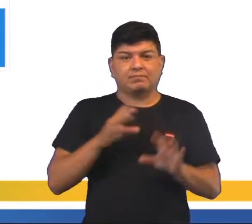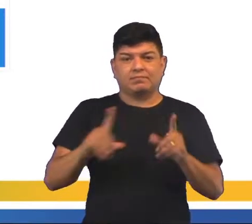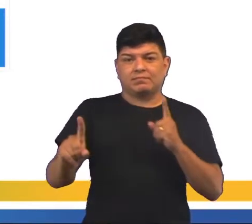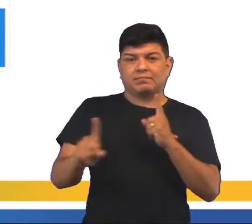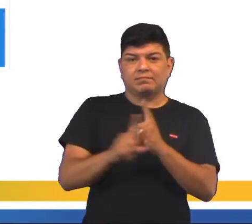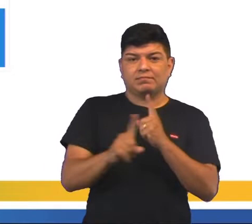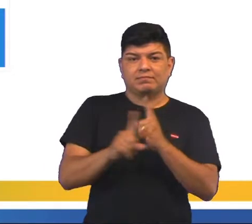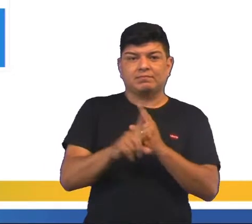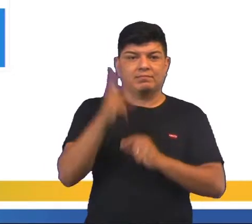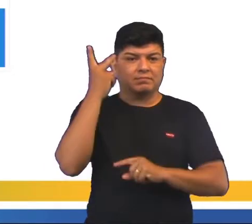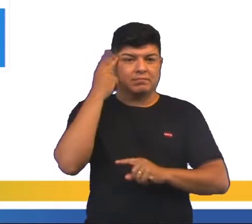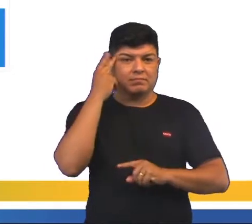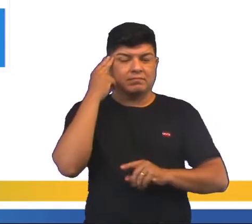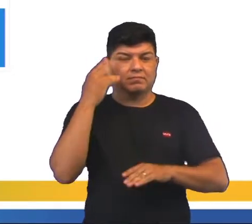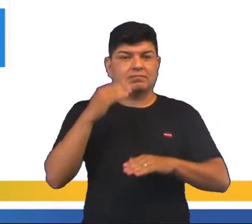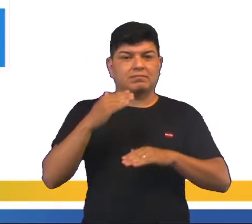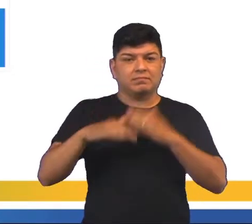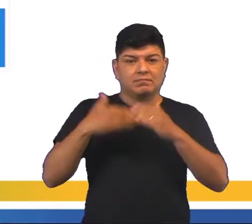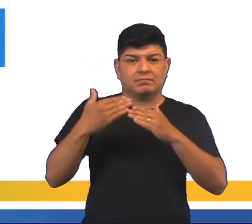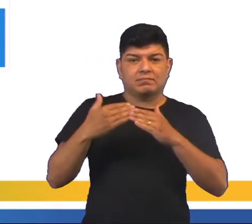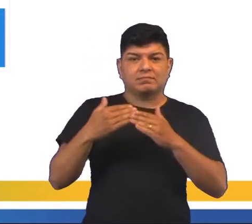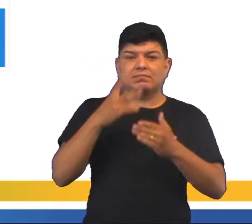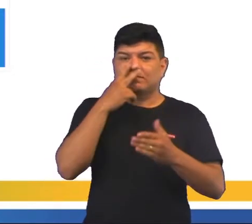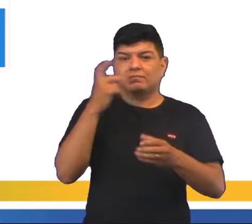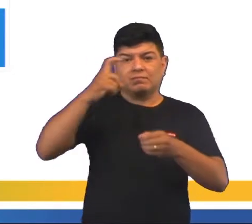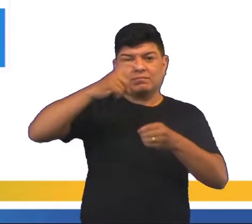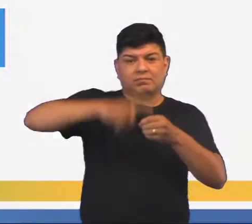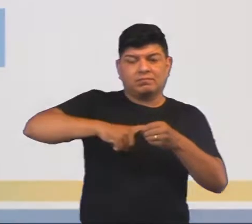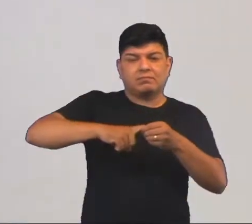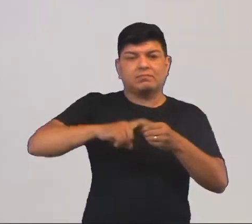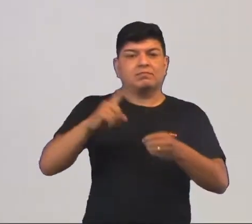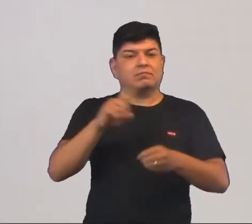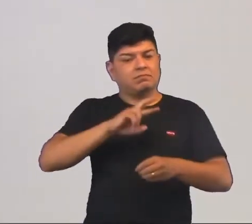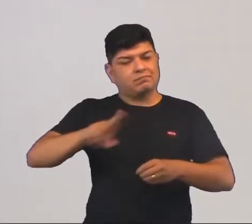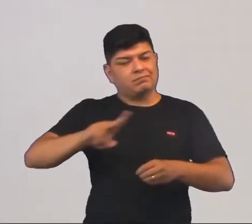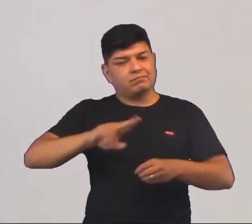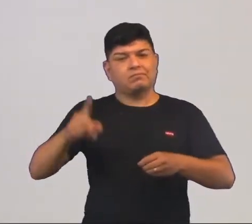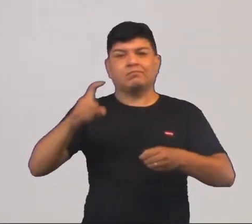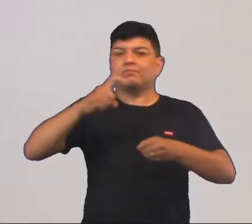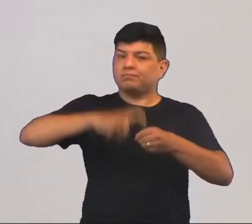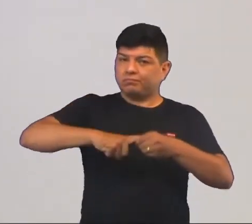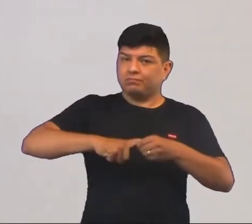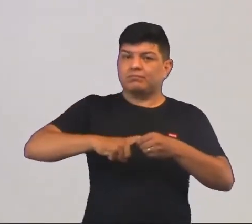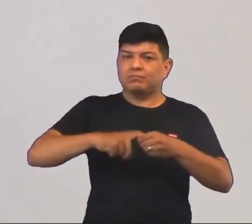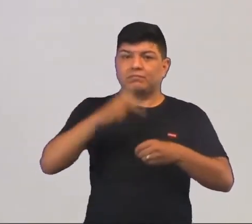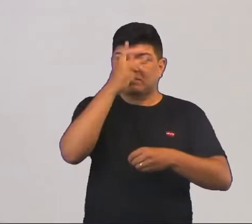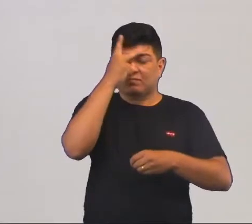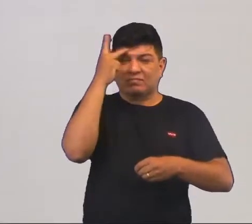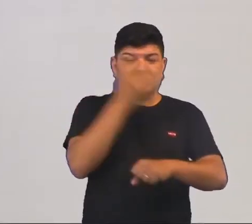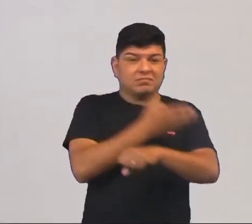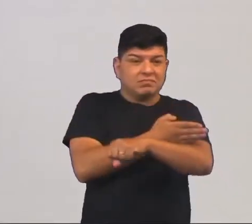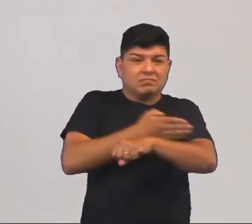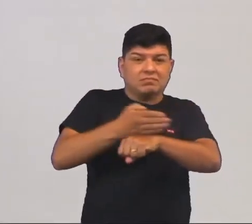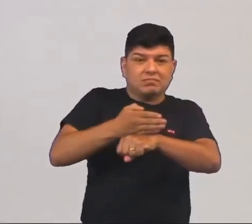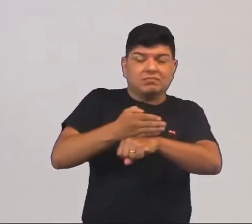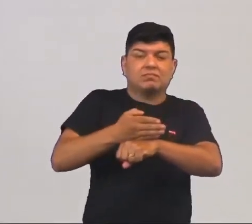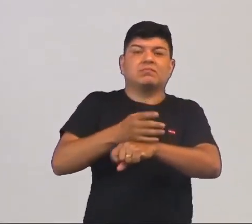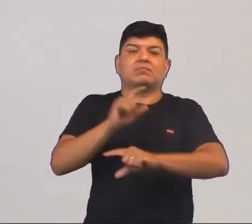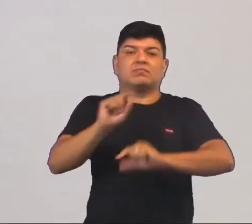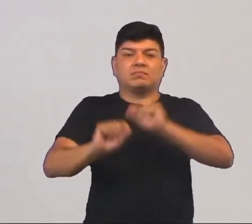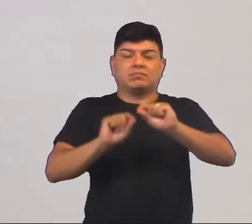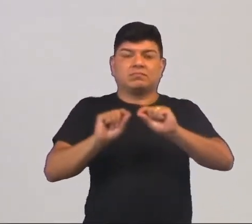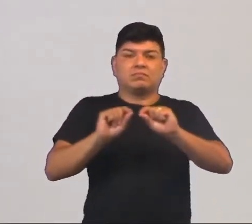se encontram na natureza e são divididos em renováveis e não renováveis. Muitas pessoas até costumam dizer que